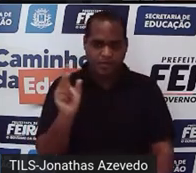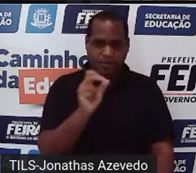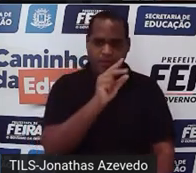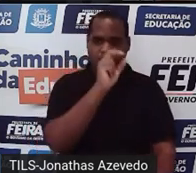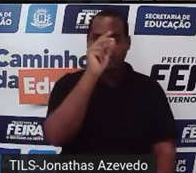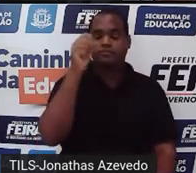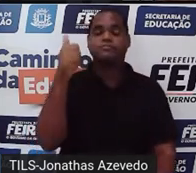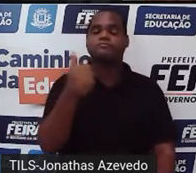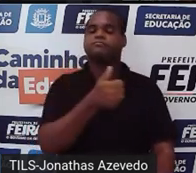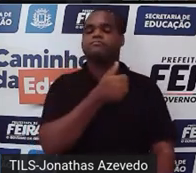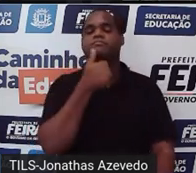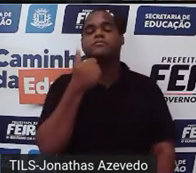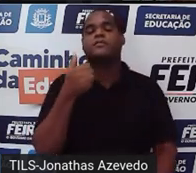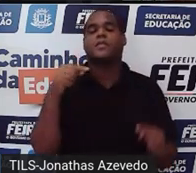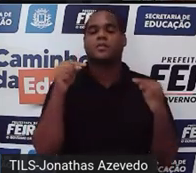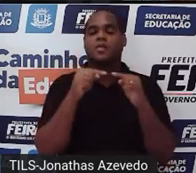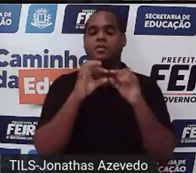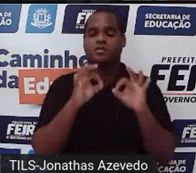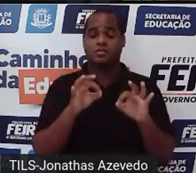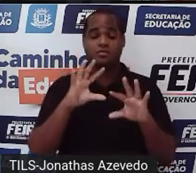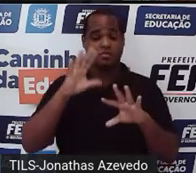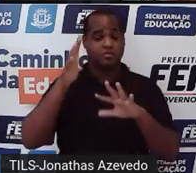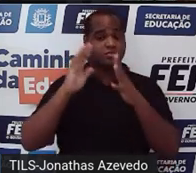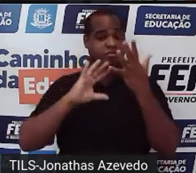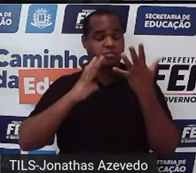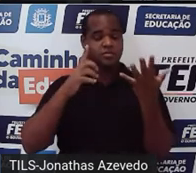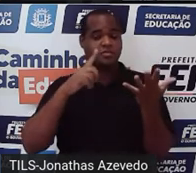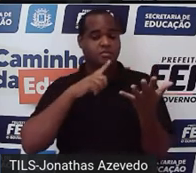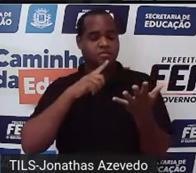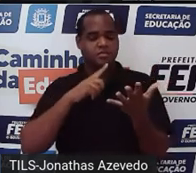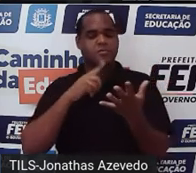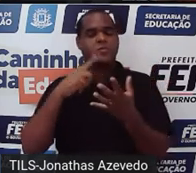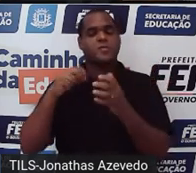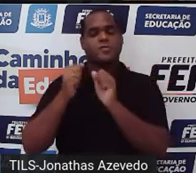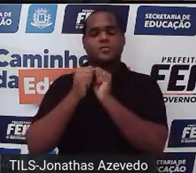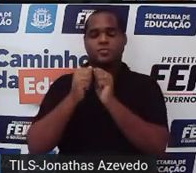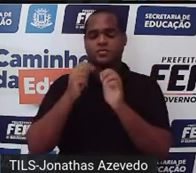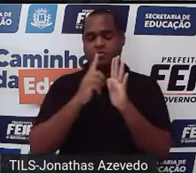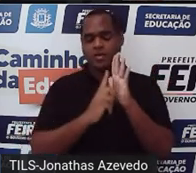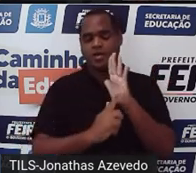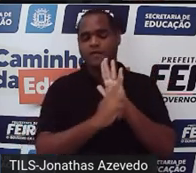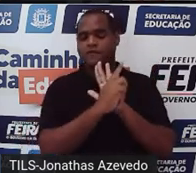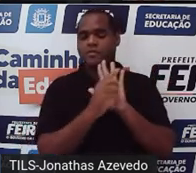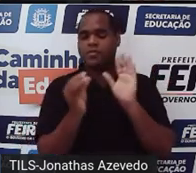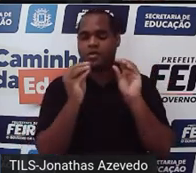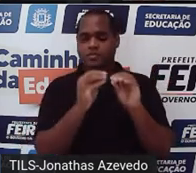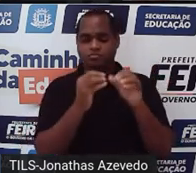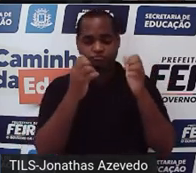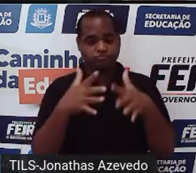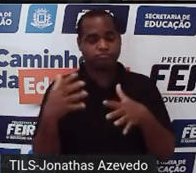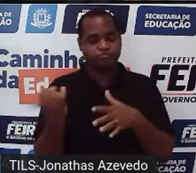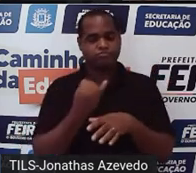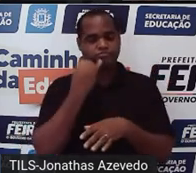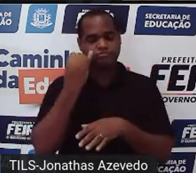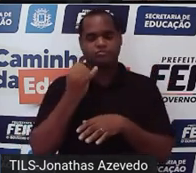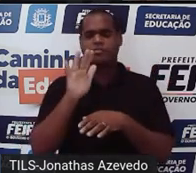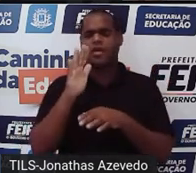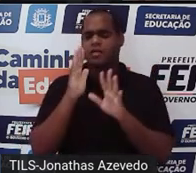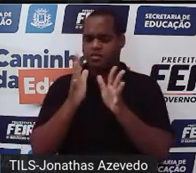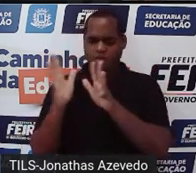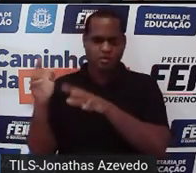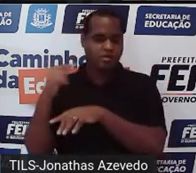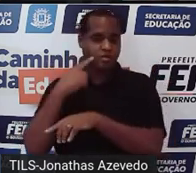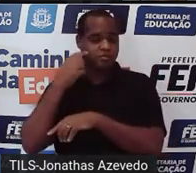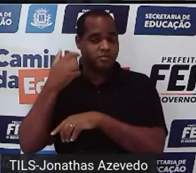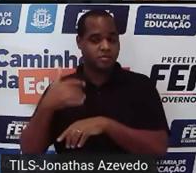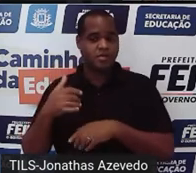isso quando isso acontece e a gente joga no gráfico aparece uma coisa interessante mas já a gente vai ver o gráfico